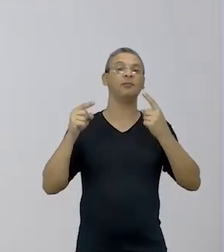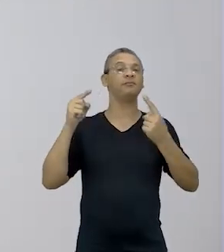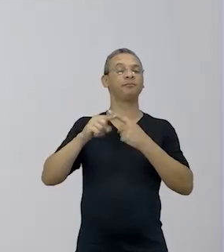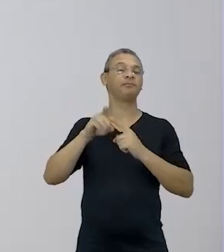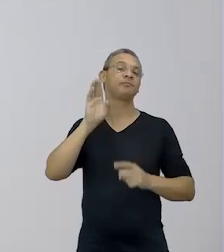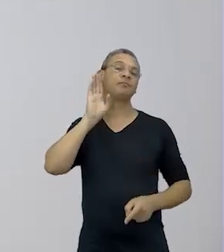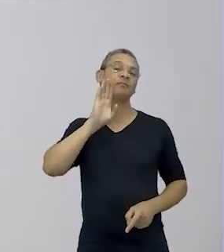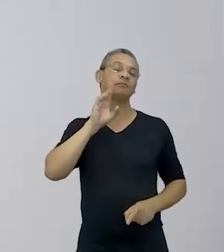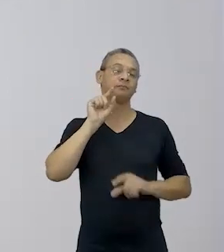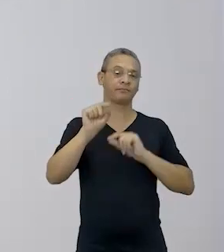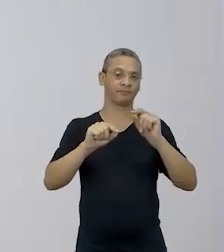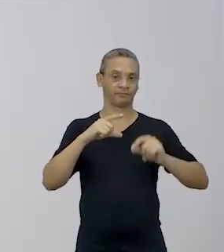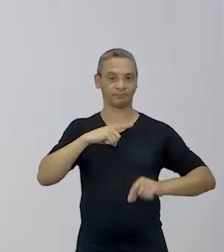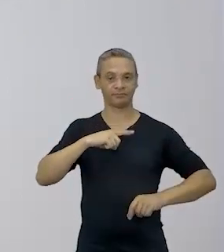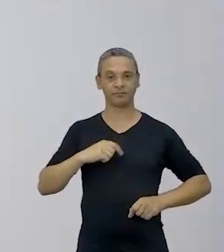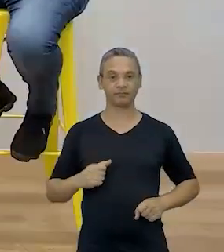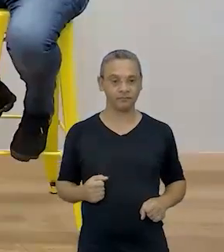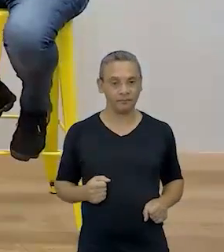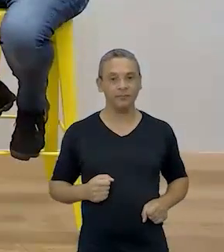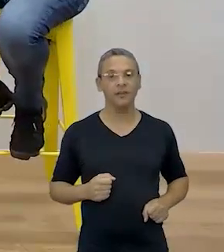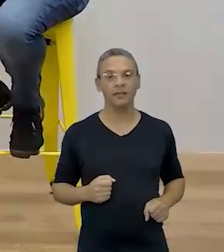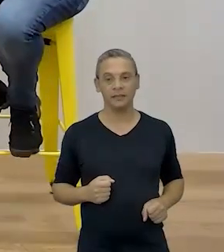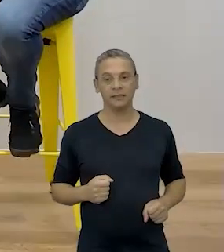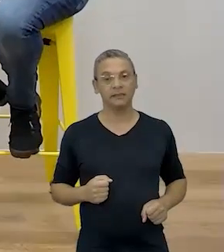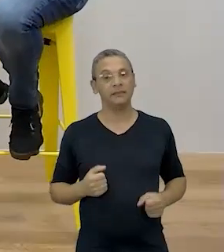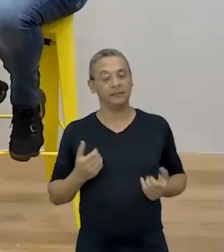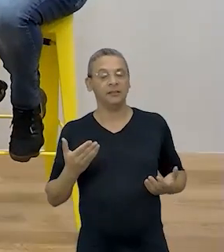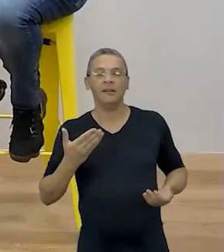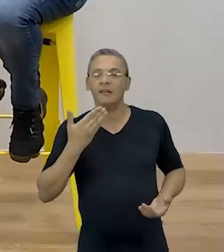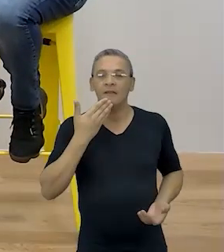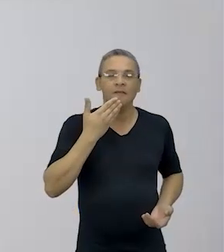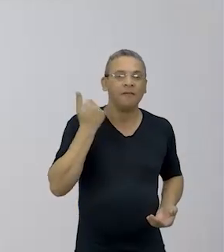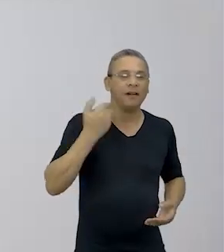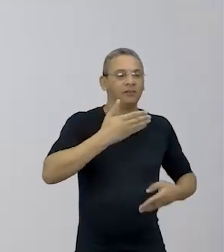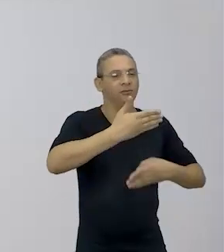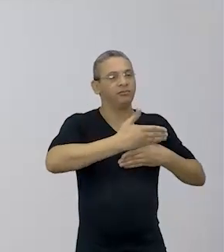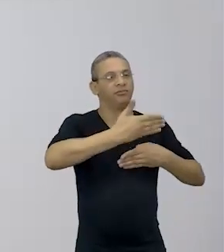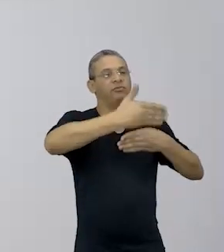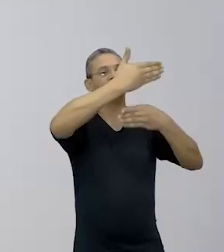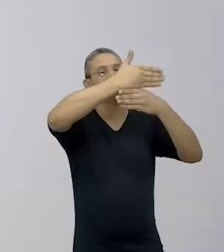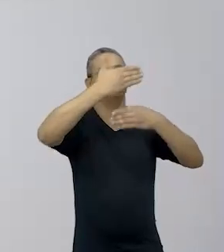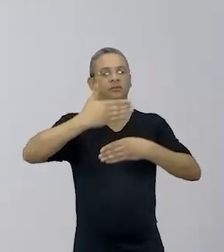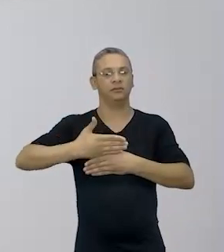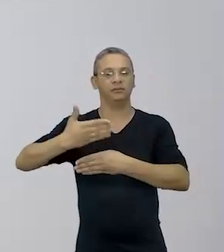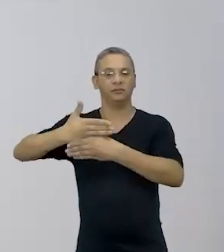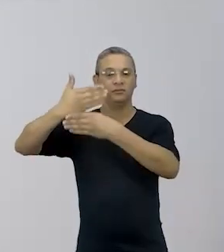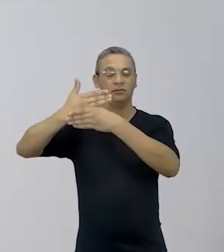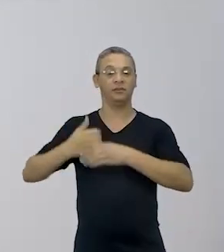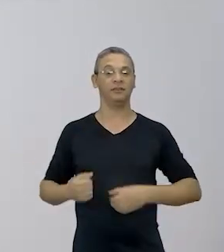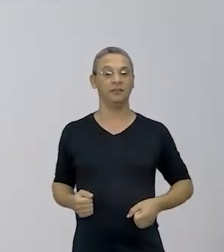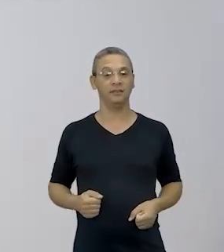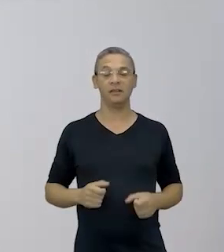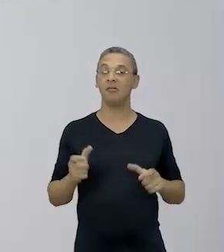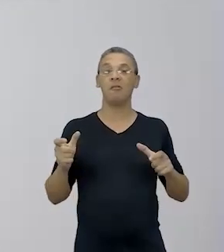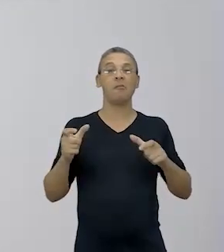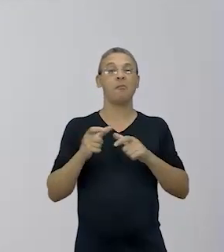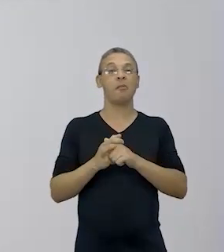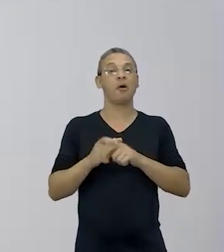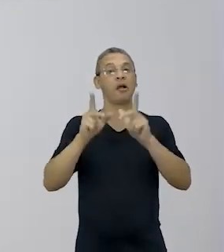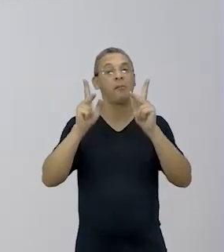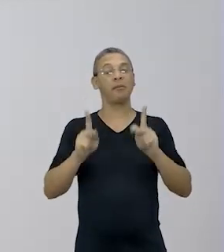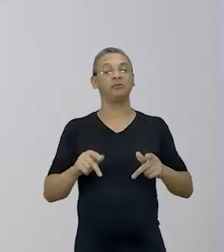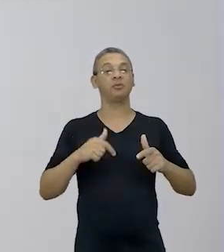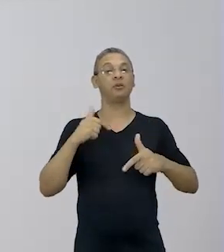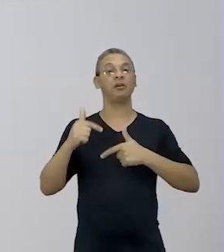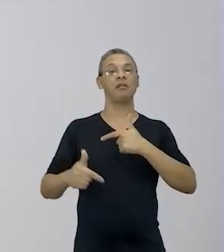bem legal, Janaína. Sabe o que que é? É que se é fácil de construir, ele precisa de poucos operários para trabalhar. Sim.